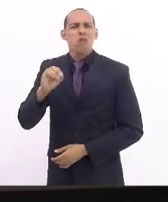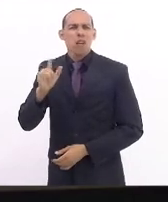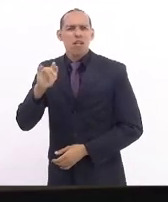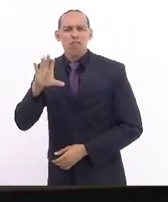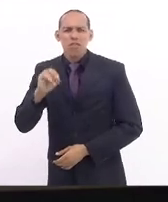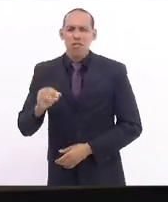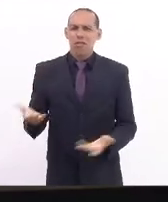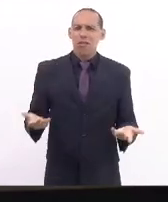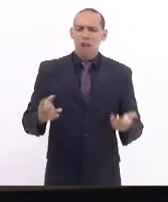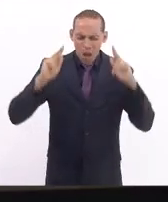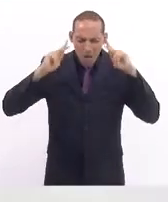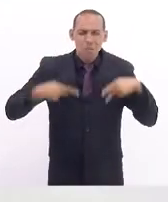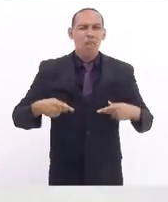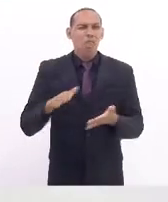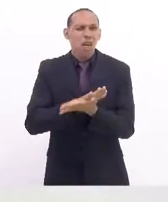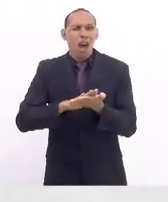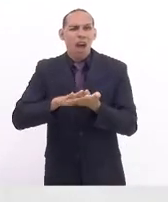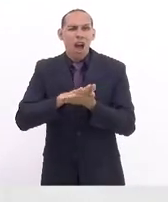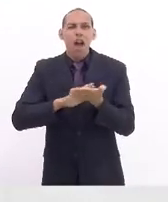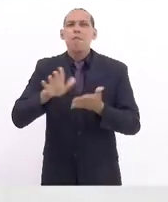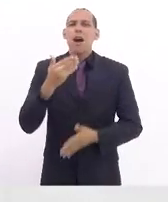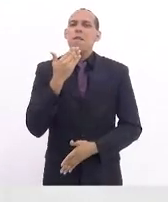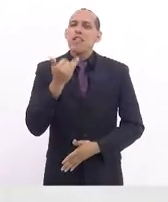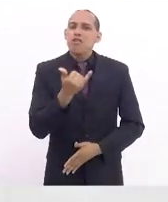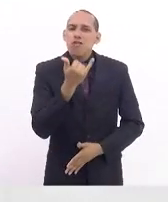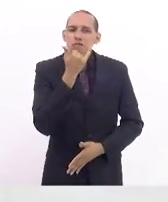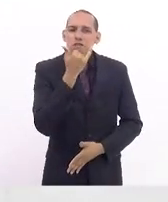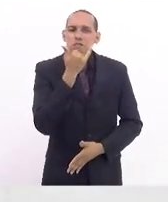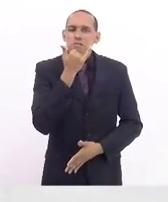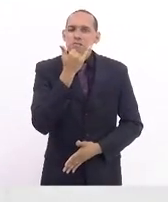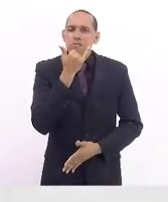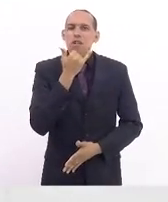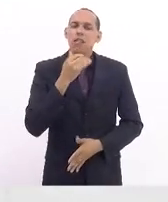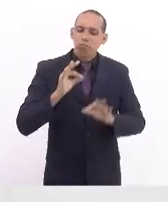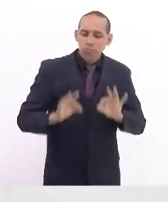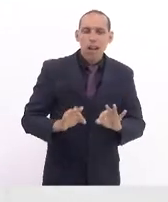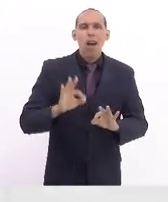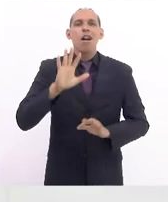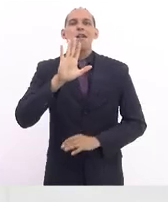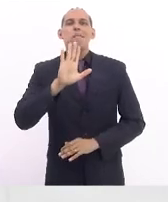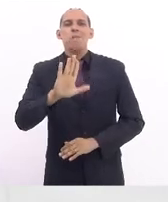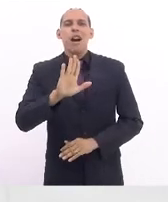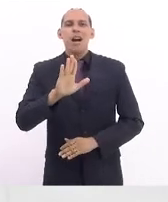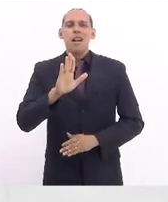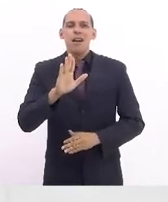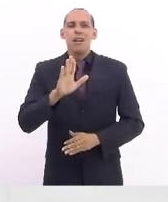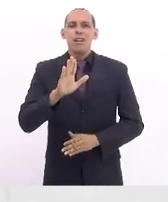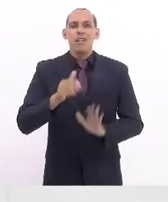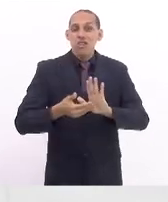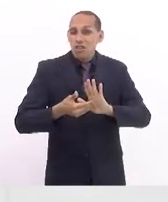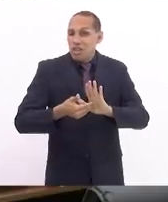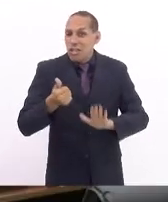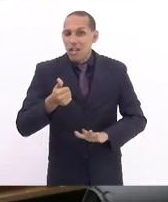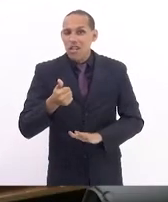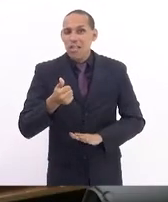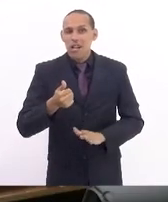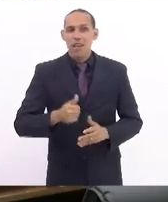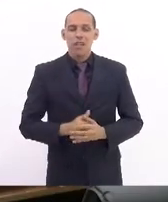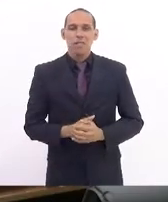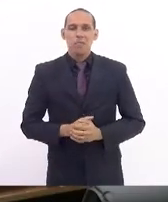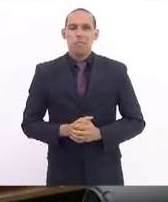desumano. Mas o pedido de desculpas não o isenta... Eu acho que perder o mandato é pouco, senhor presidente.